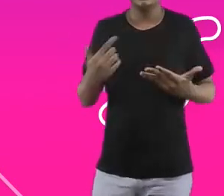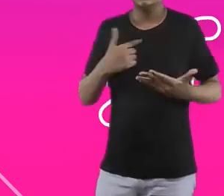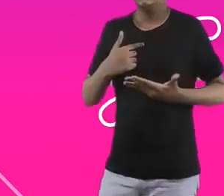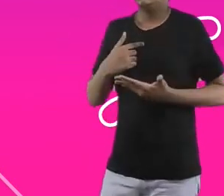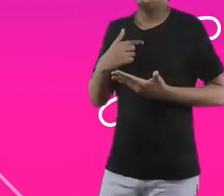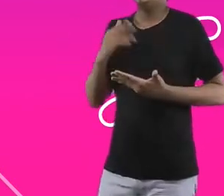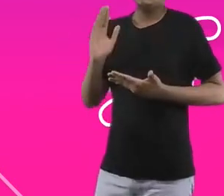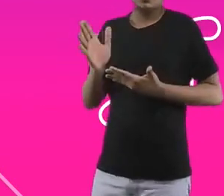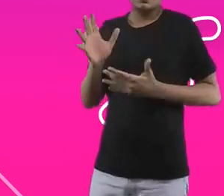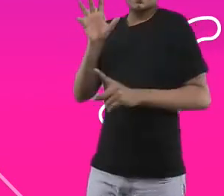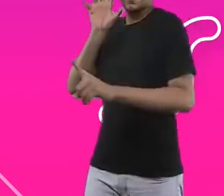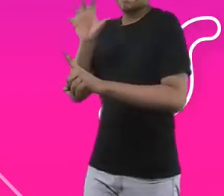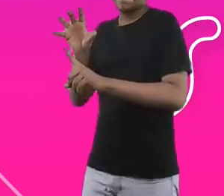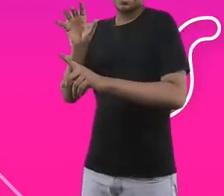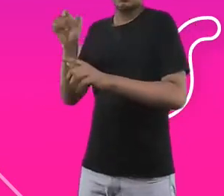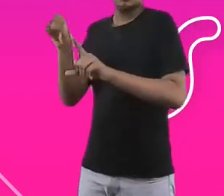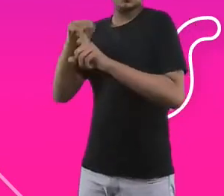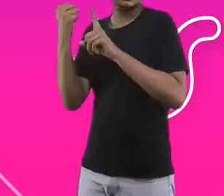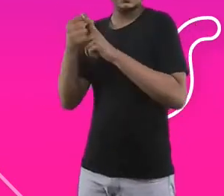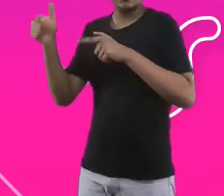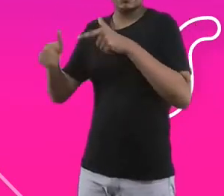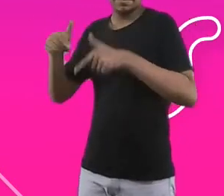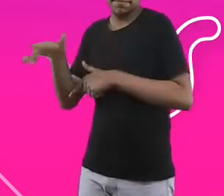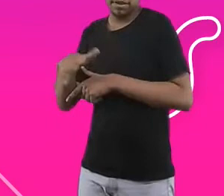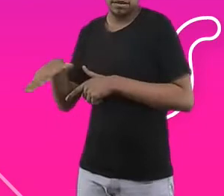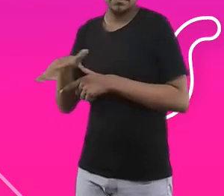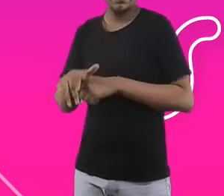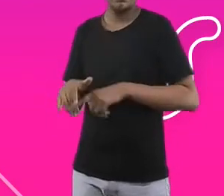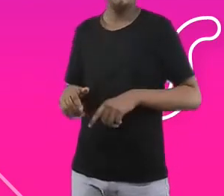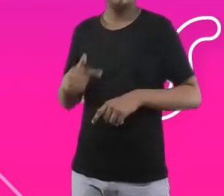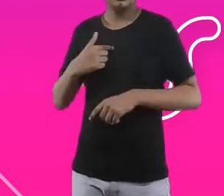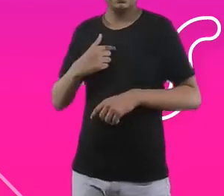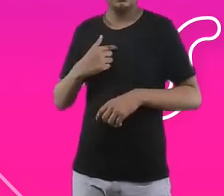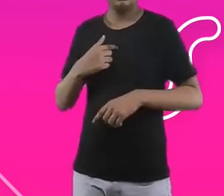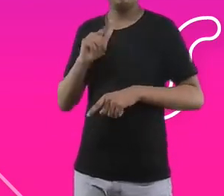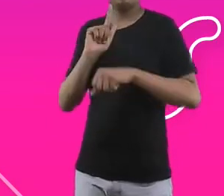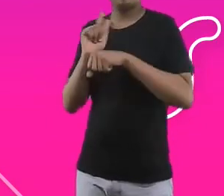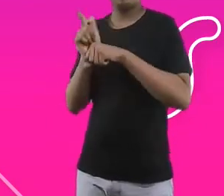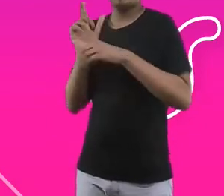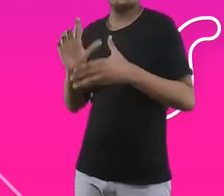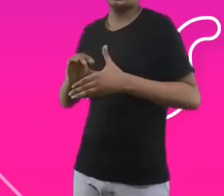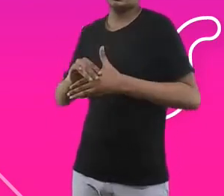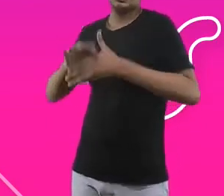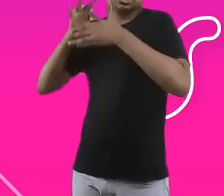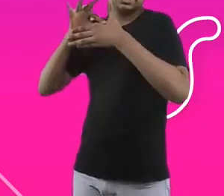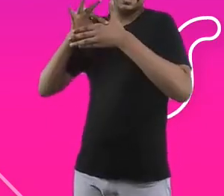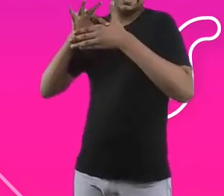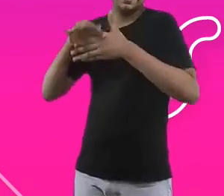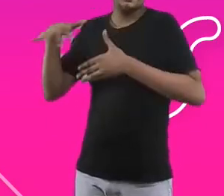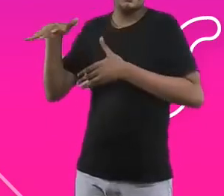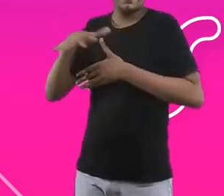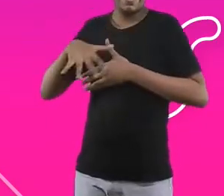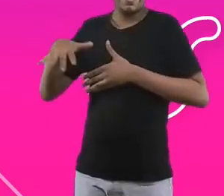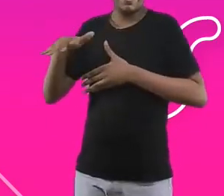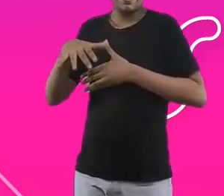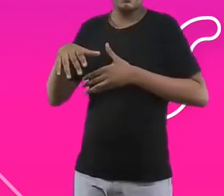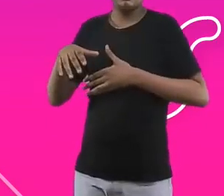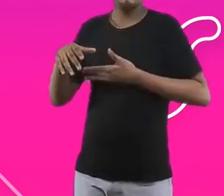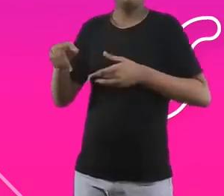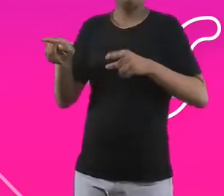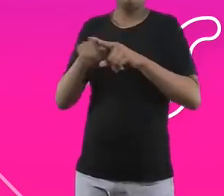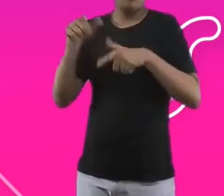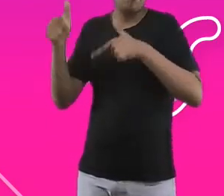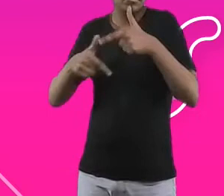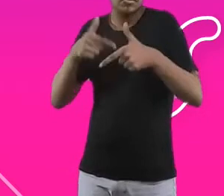hoje eu lidero o programa de voluntariado da Ambev. Então lidero não somente mais funcionários na posição de mentores, mas também gerencio